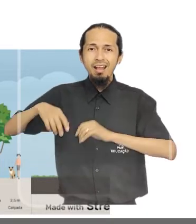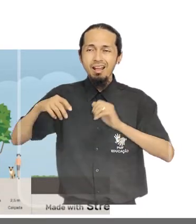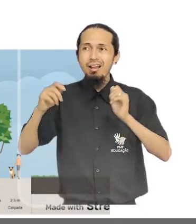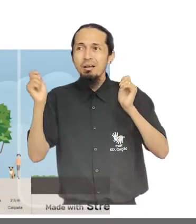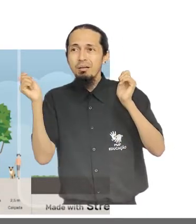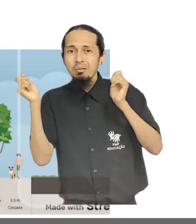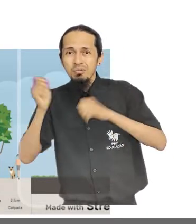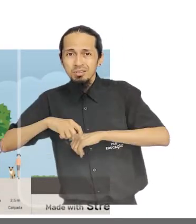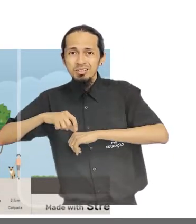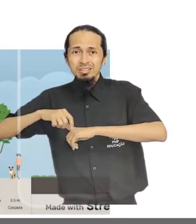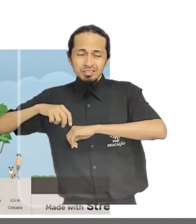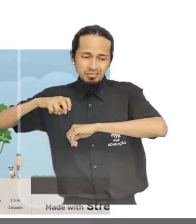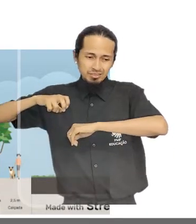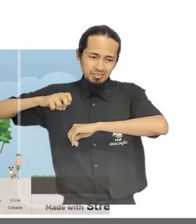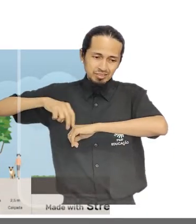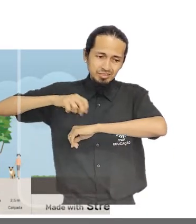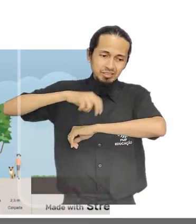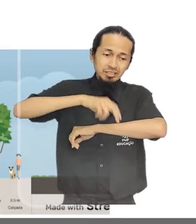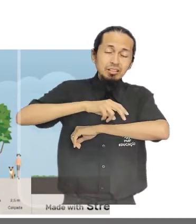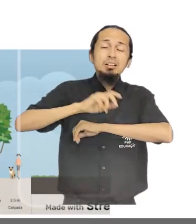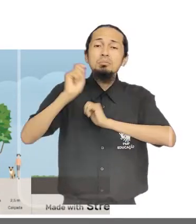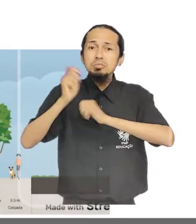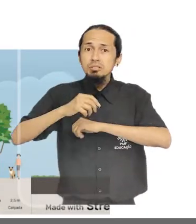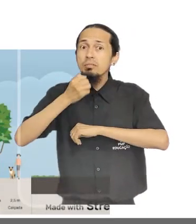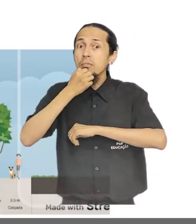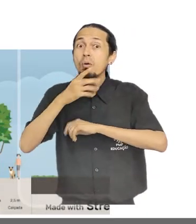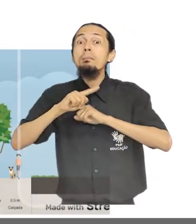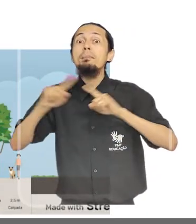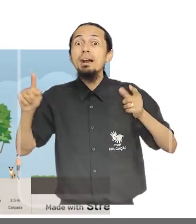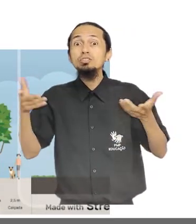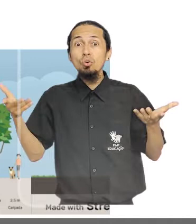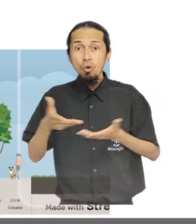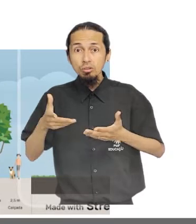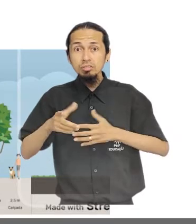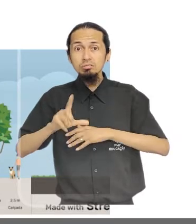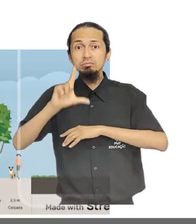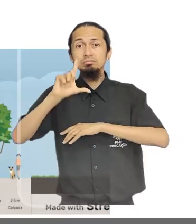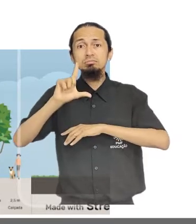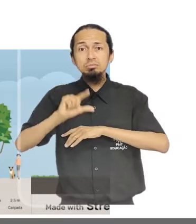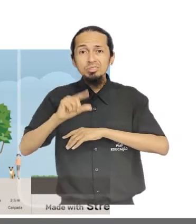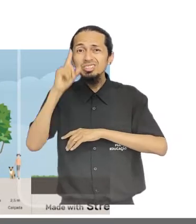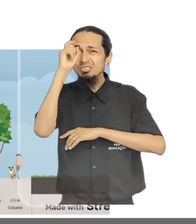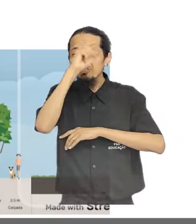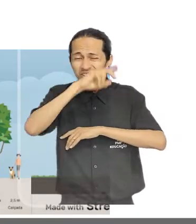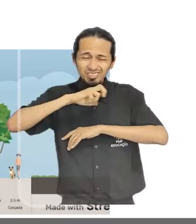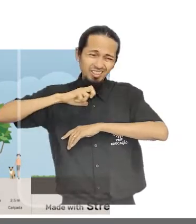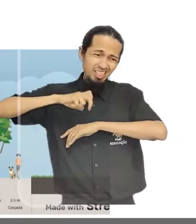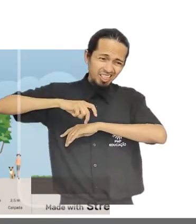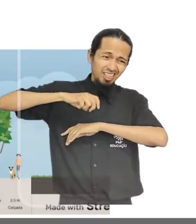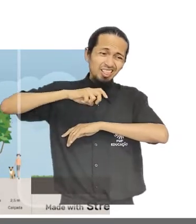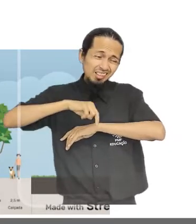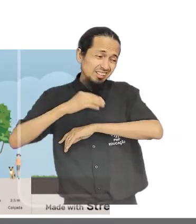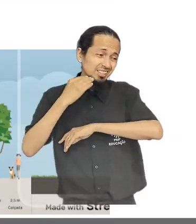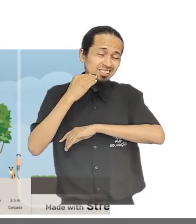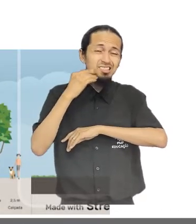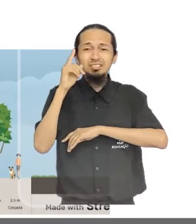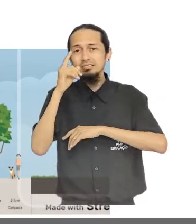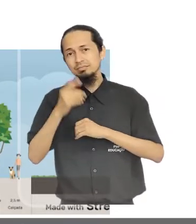caminhabilidade da via, que pode chegar até 10, é de somente 3,40 pontos.